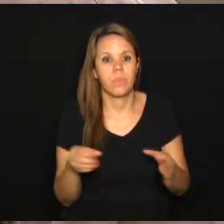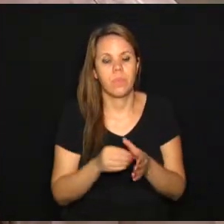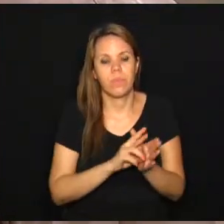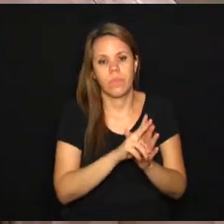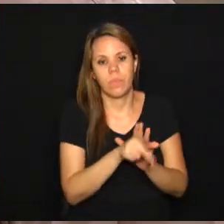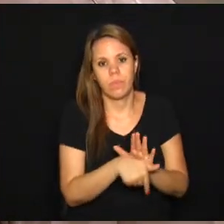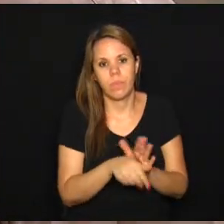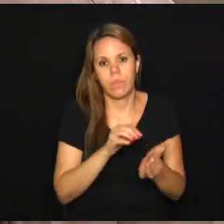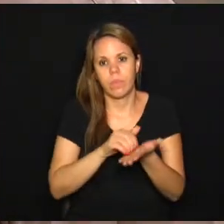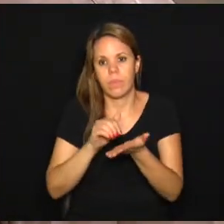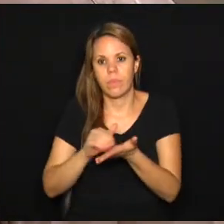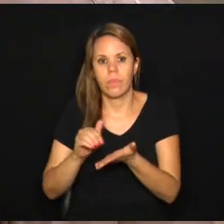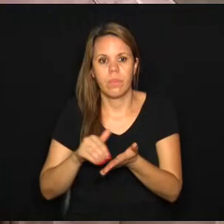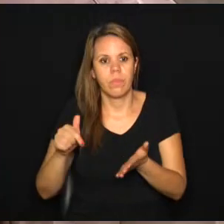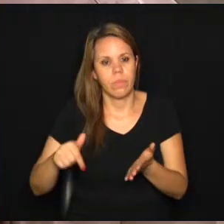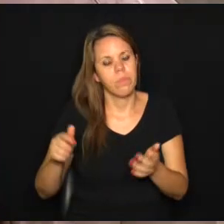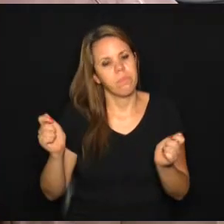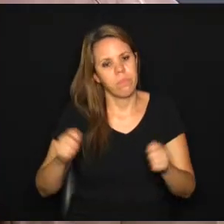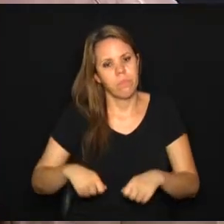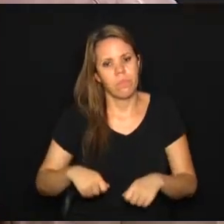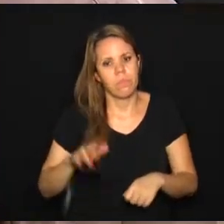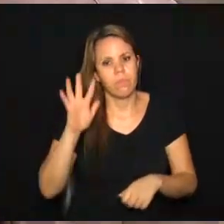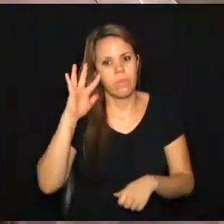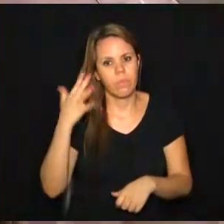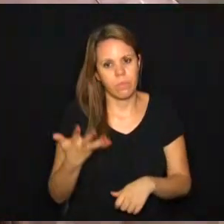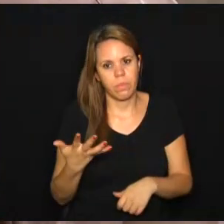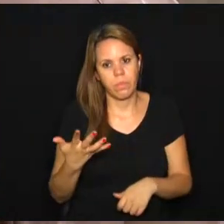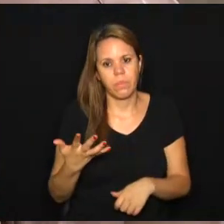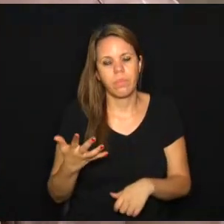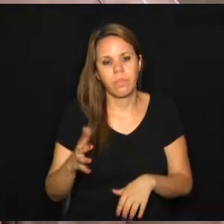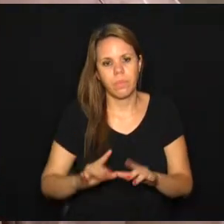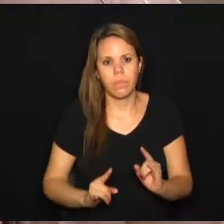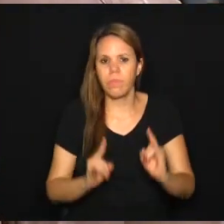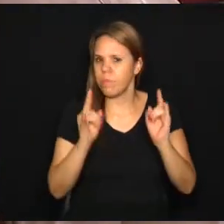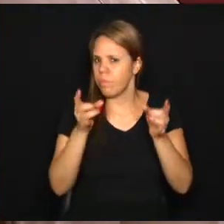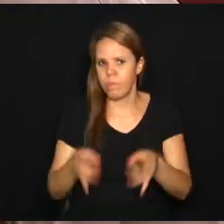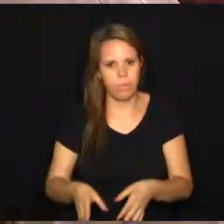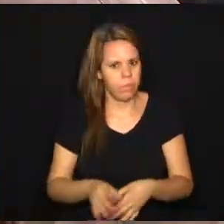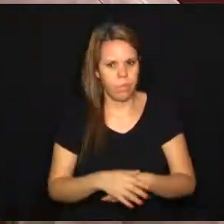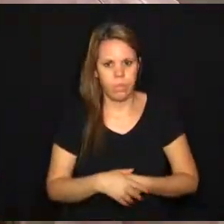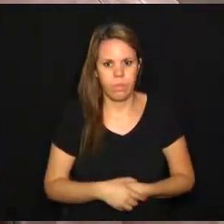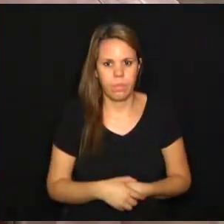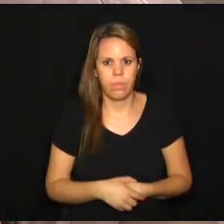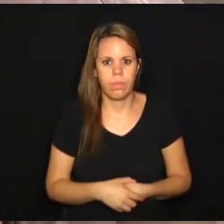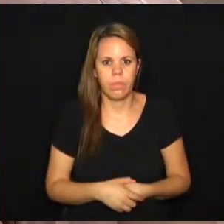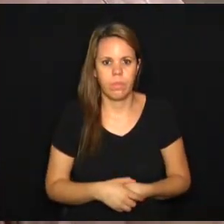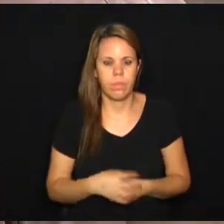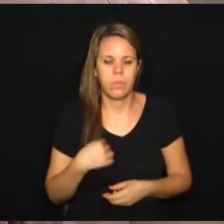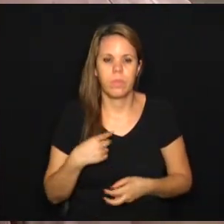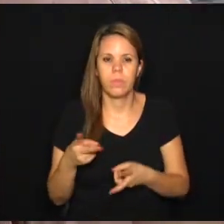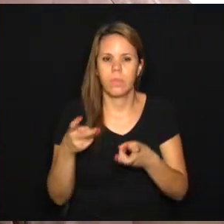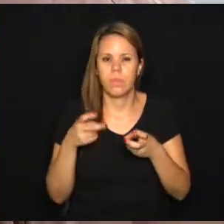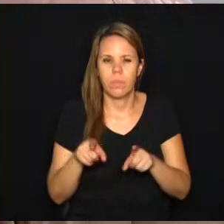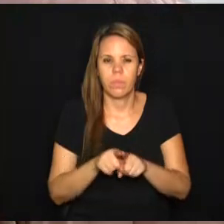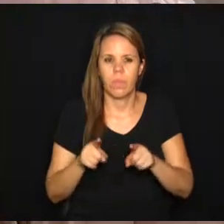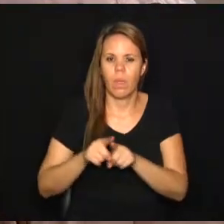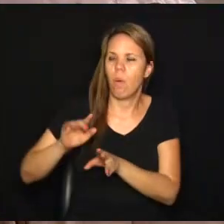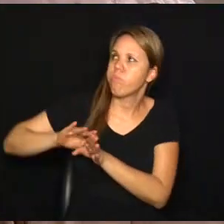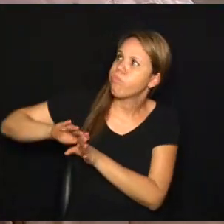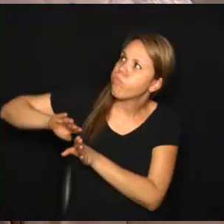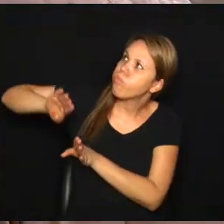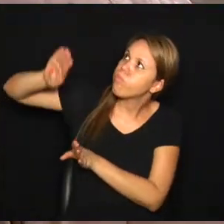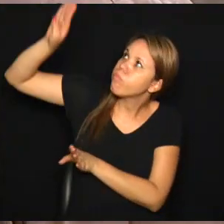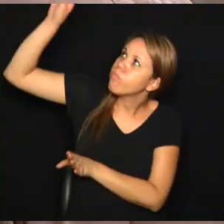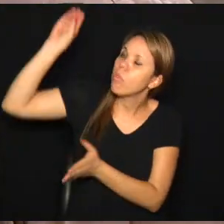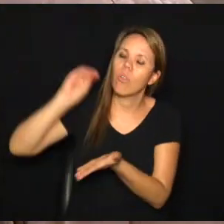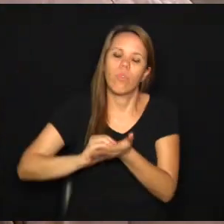escritórios aqui. Pode ser uma solução, talvez, para esse prédio não ficar abandonado, né? Agora, a gente percebe pelas paredes que faltou um